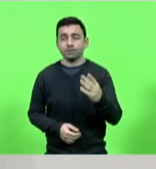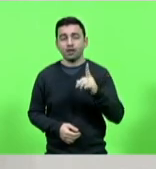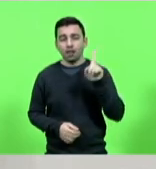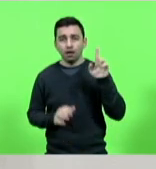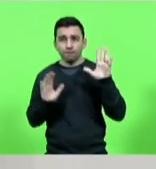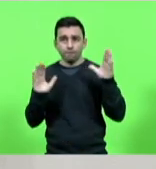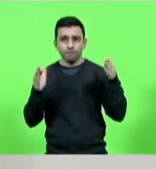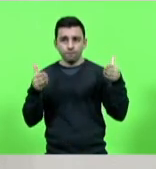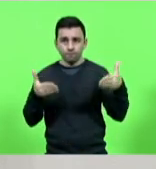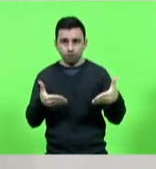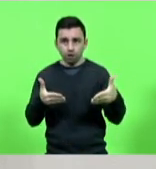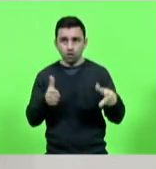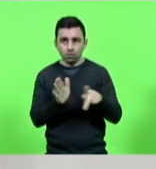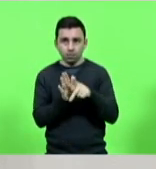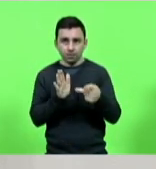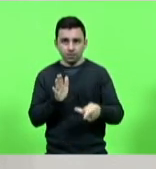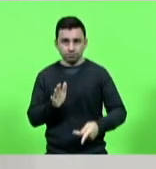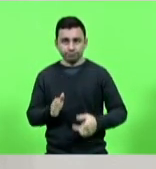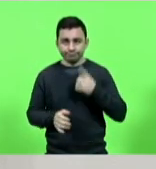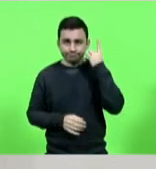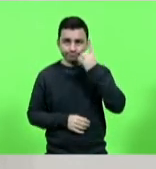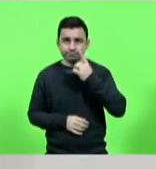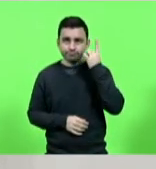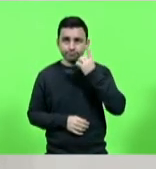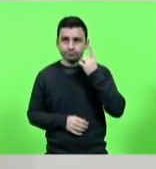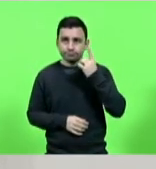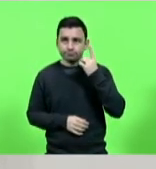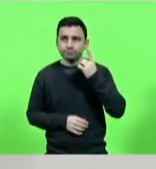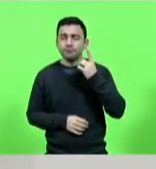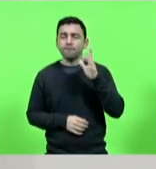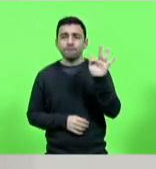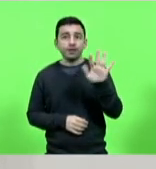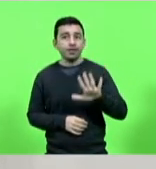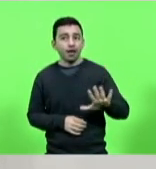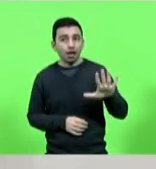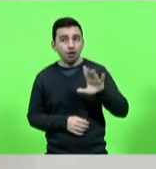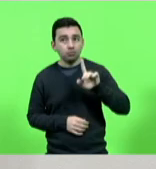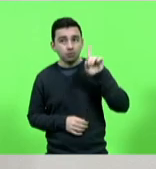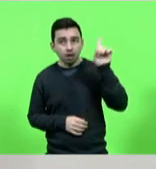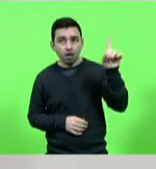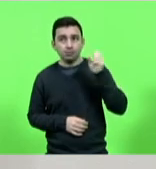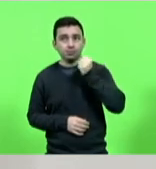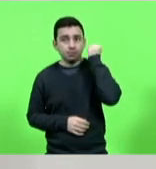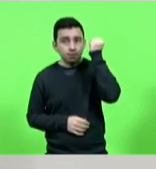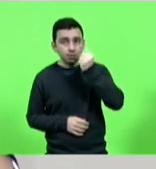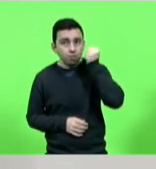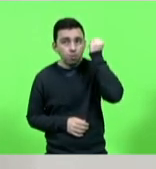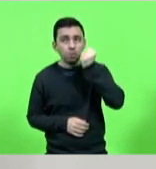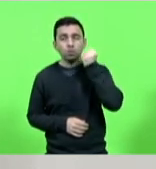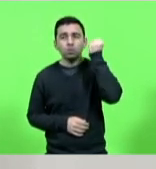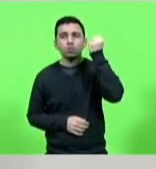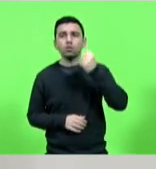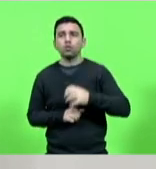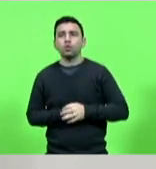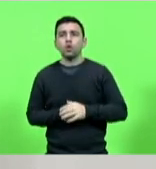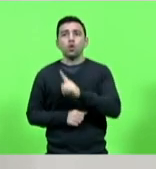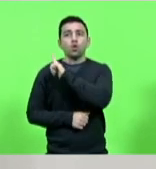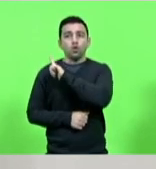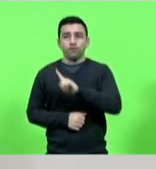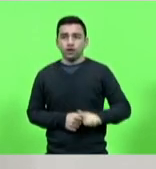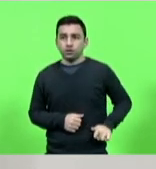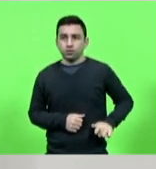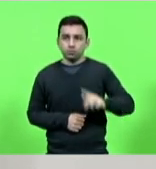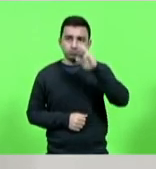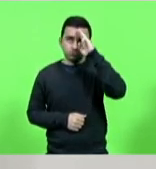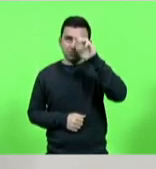Parlamentar catarinense, nossos deputados federais, nossos senadores, nosso governador Carlos Moisés